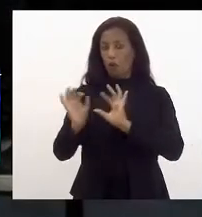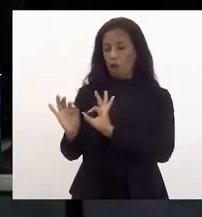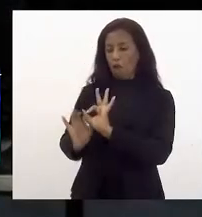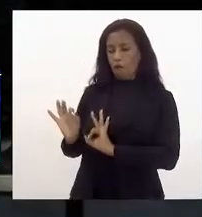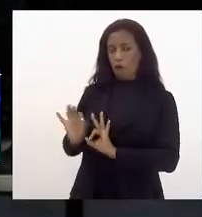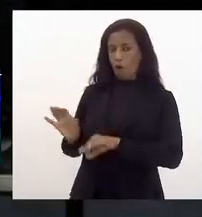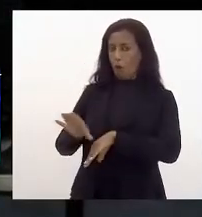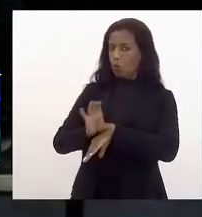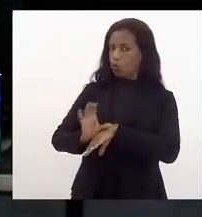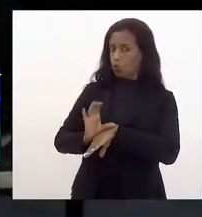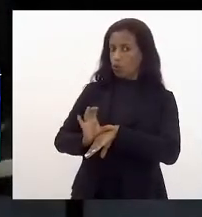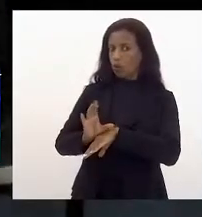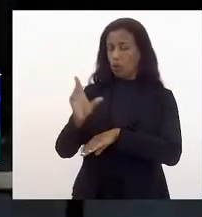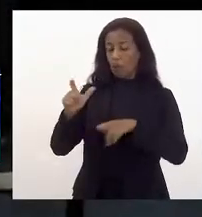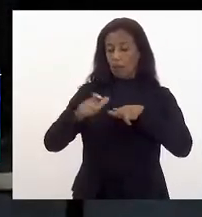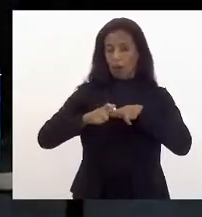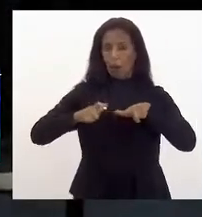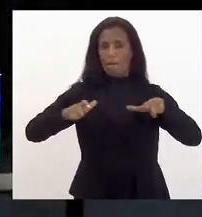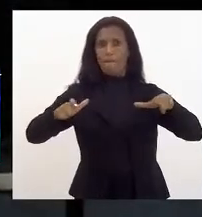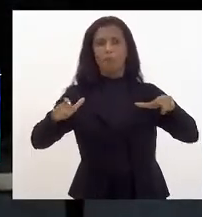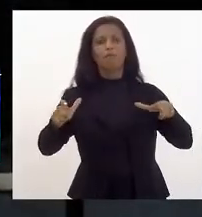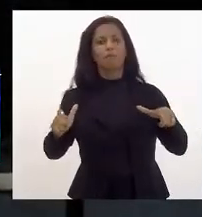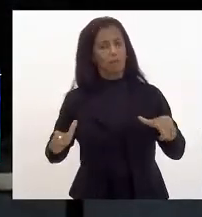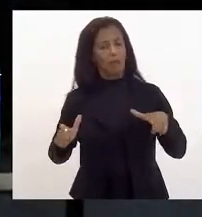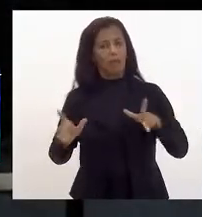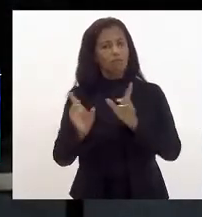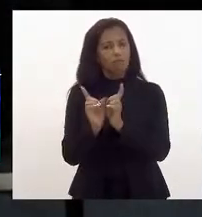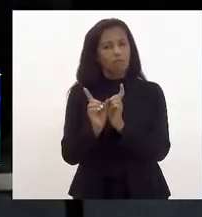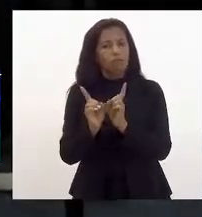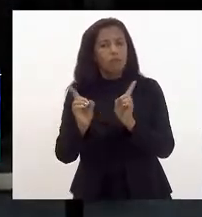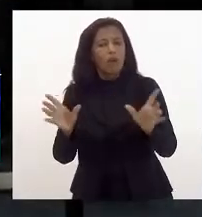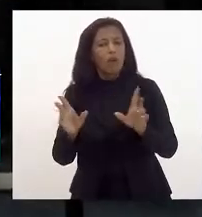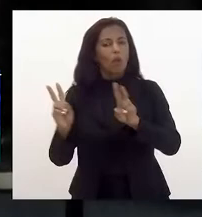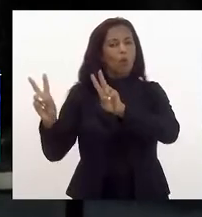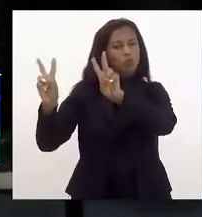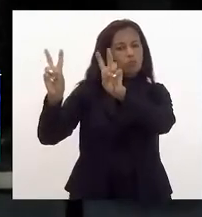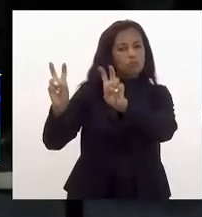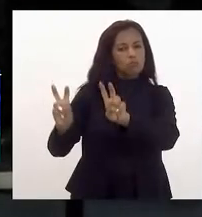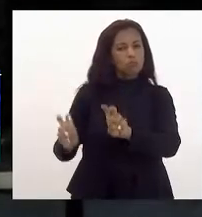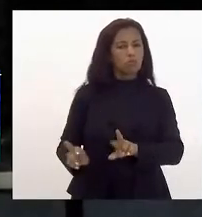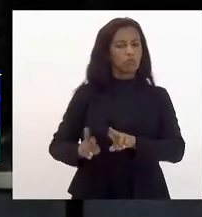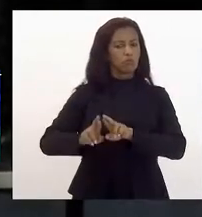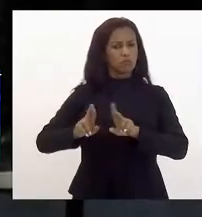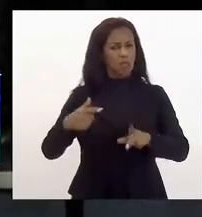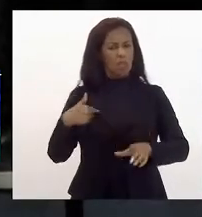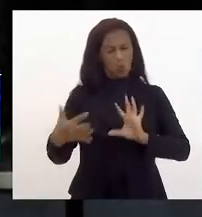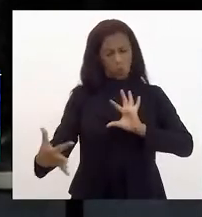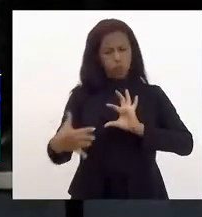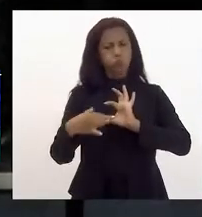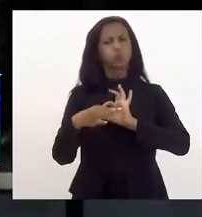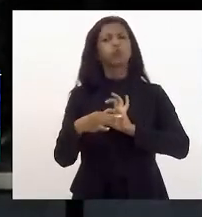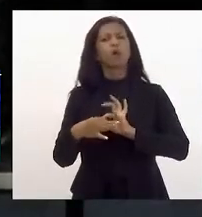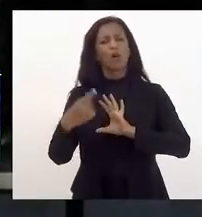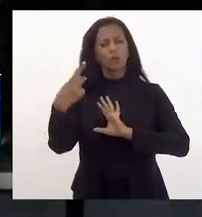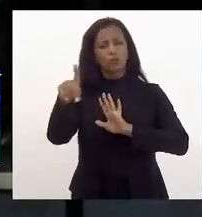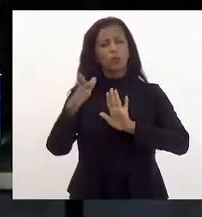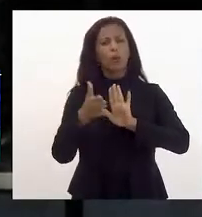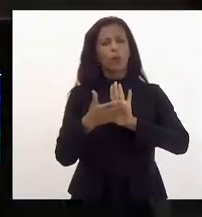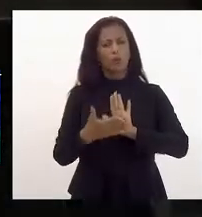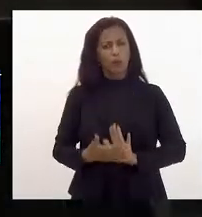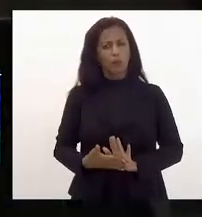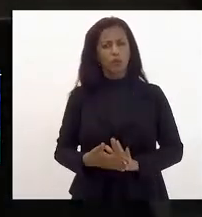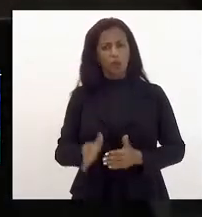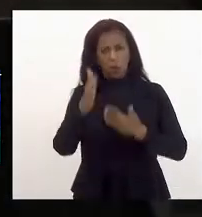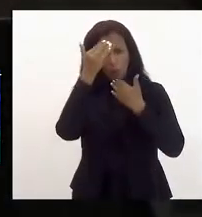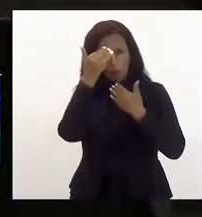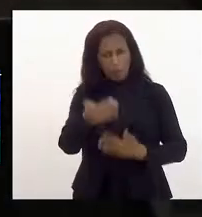constitucionalidade para ampliar o processo democrático com vários temas aqui eu me filio a propósito de vossa excelência obrigado